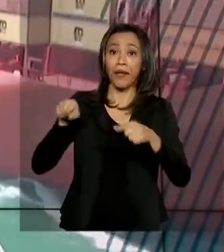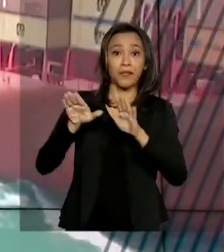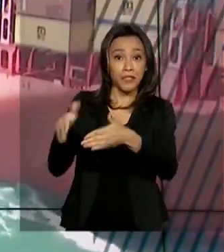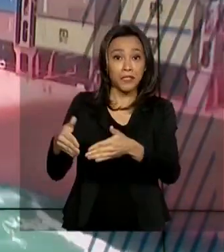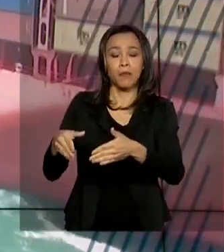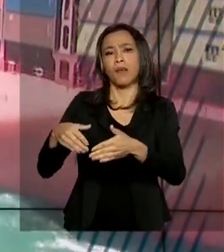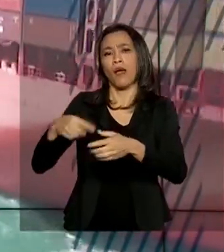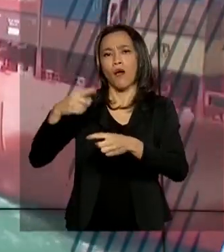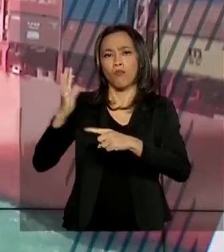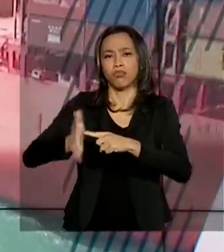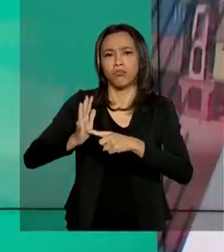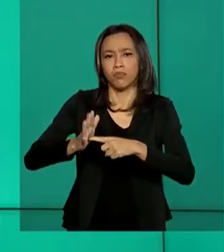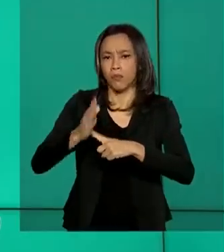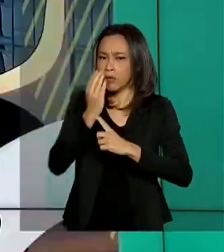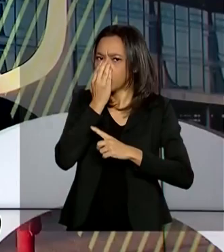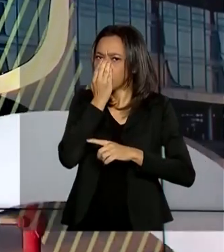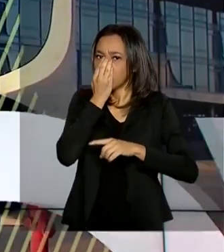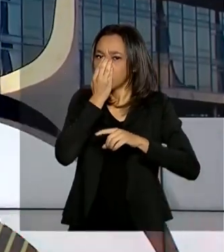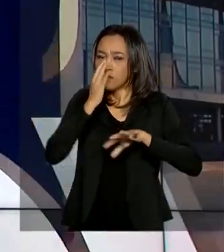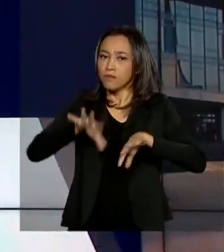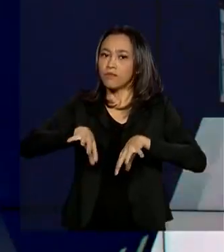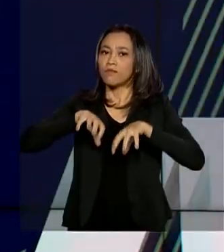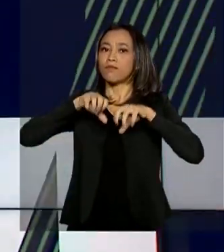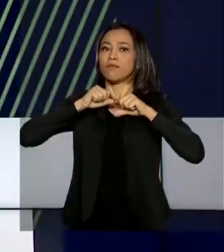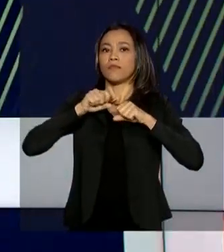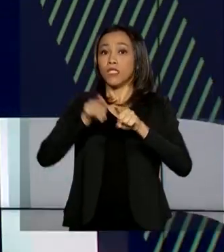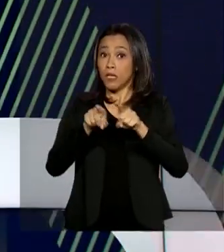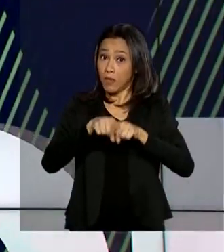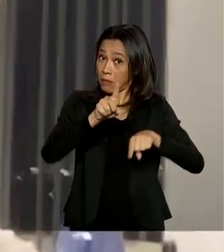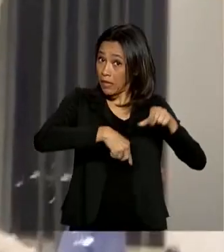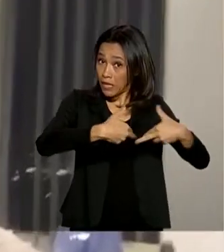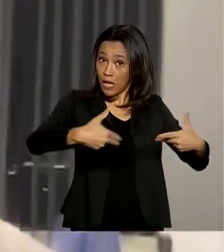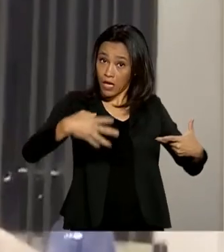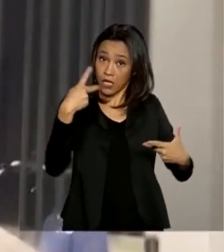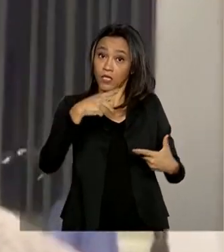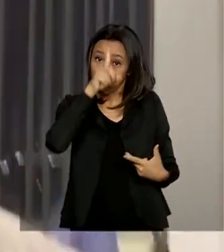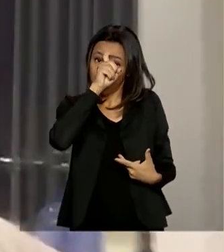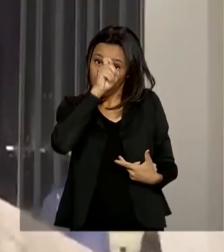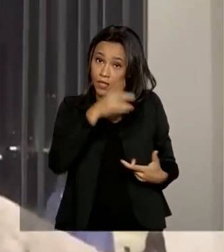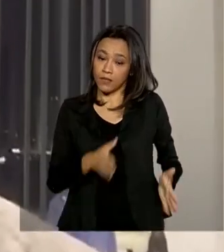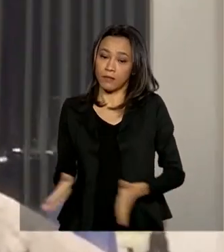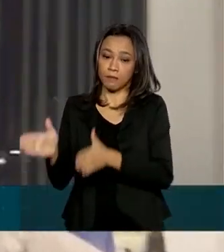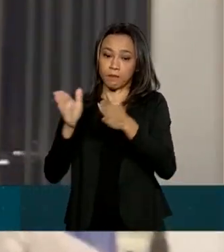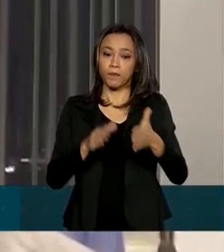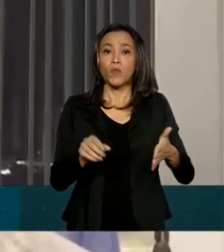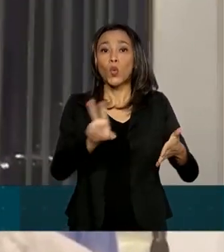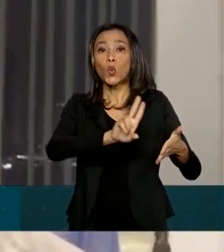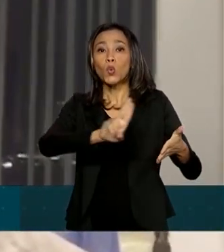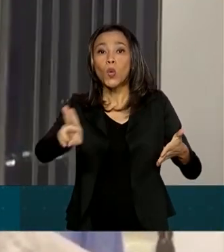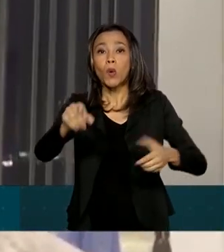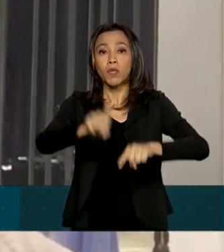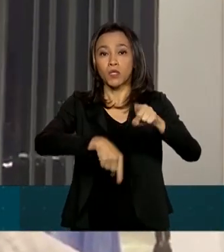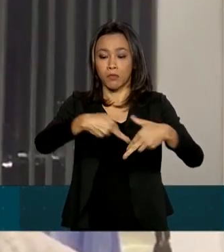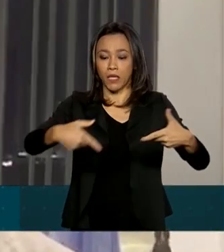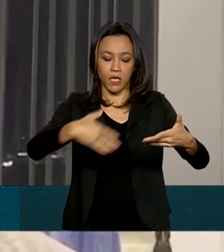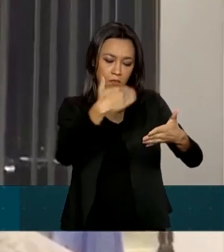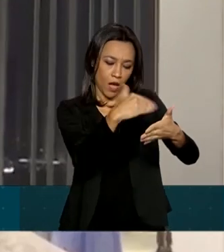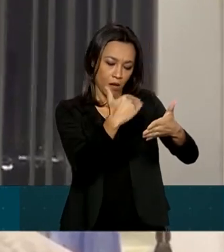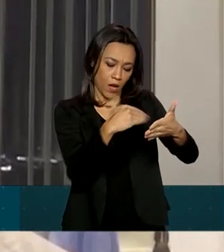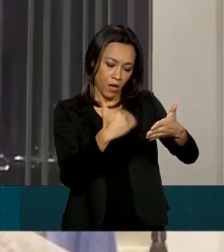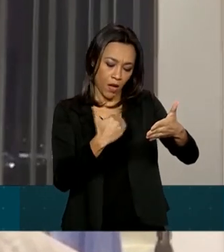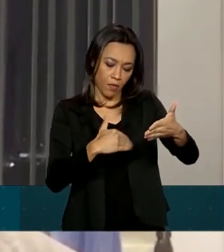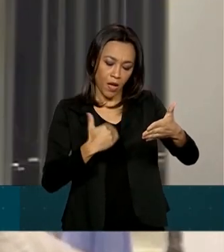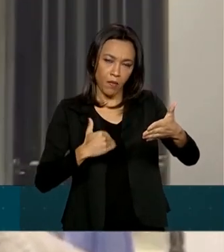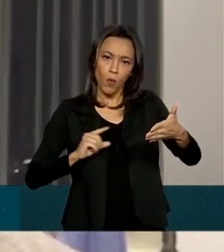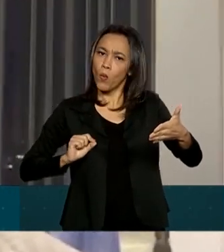pulmonares e equipamentos de uso médico-hospitalar. A lista foi elaborada num trabalho